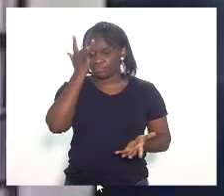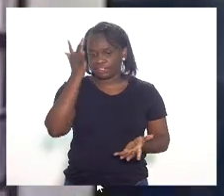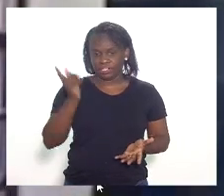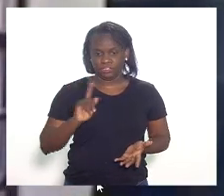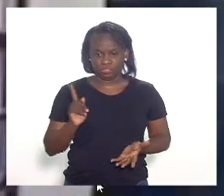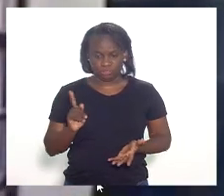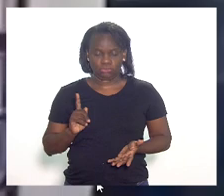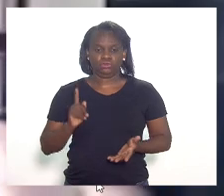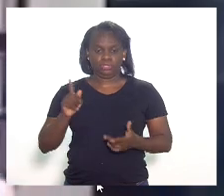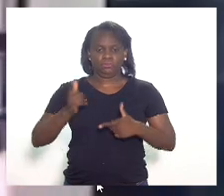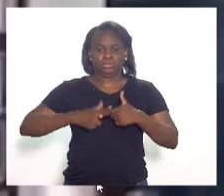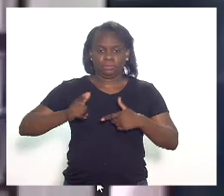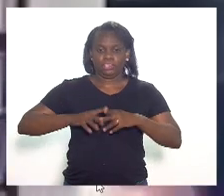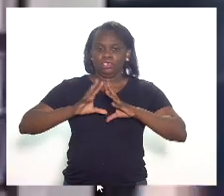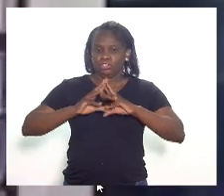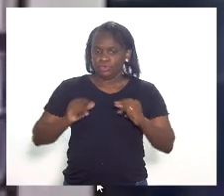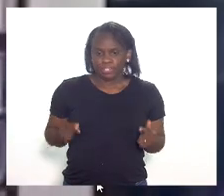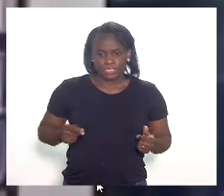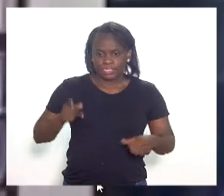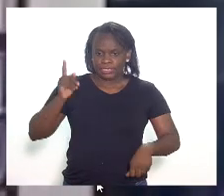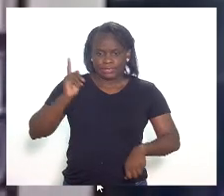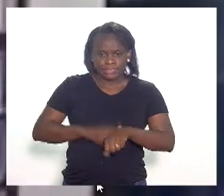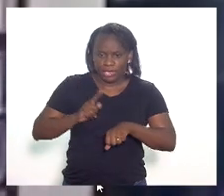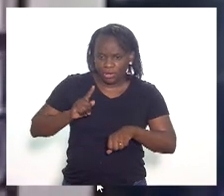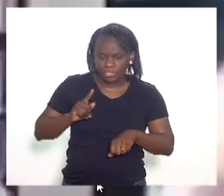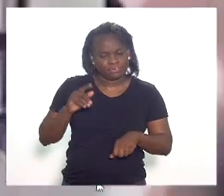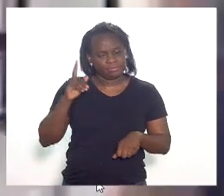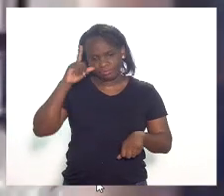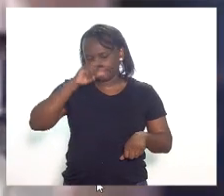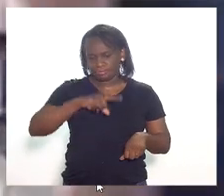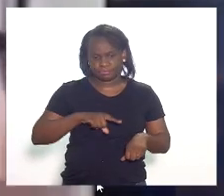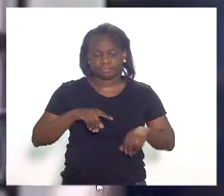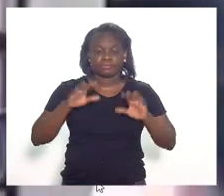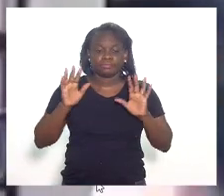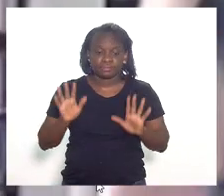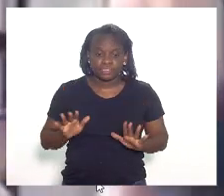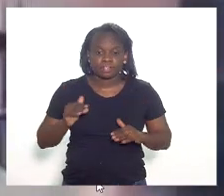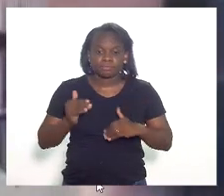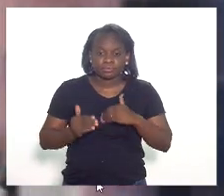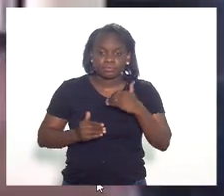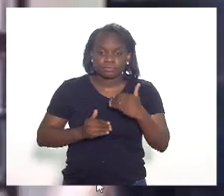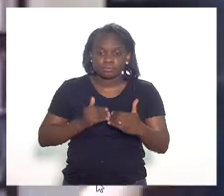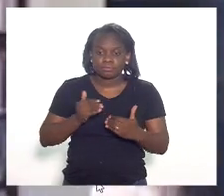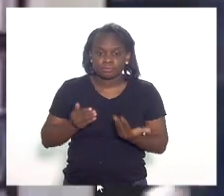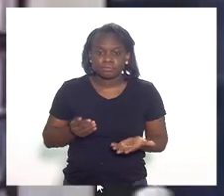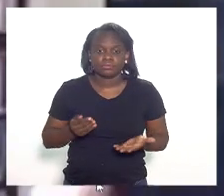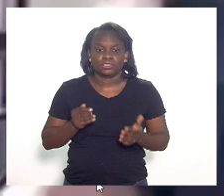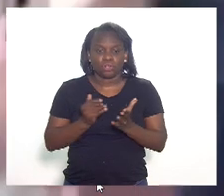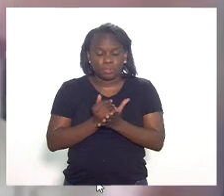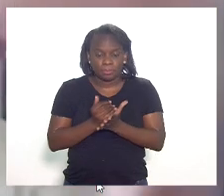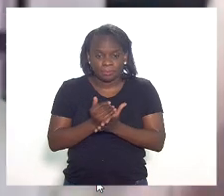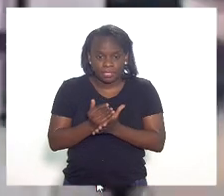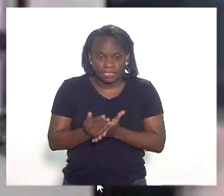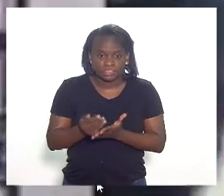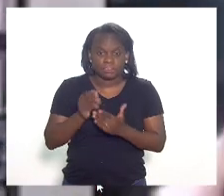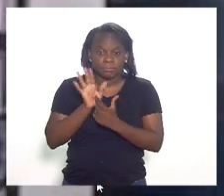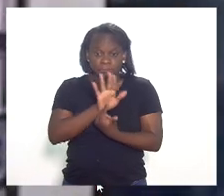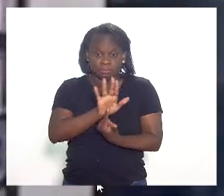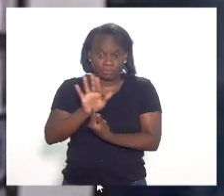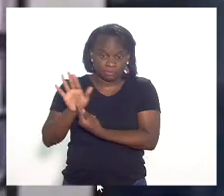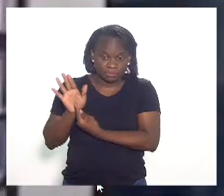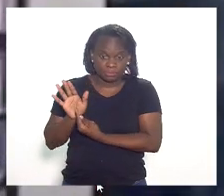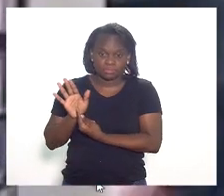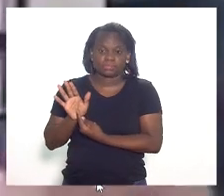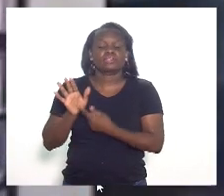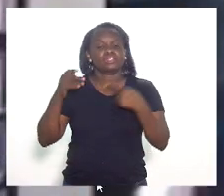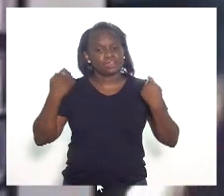você resolver isso de uma hora para a outra. Mas, na medida que isso começa a vir à tona,